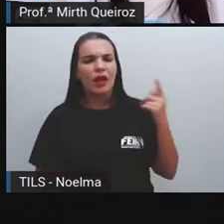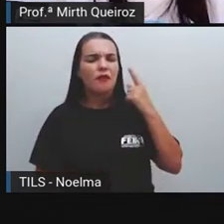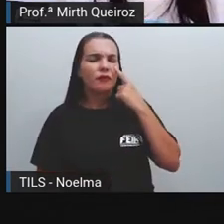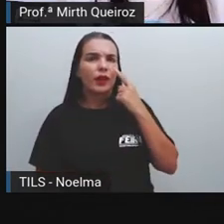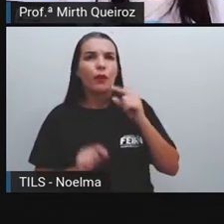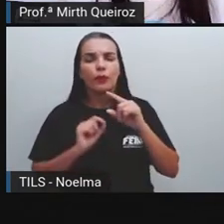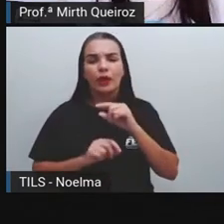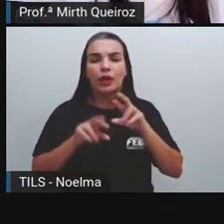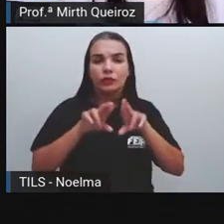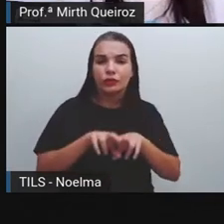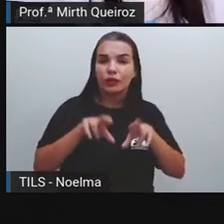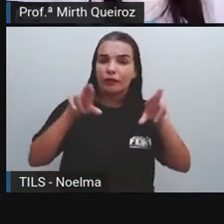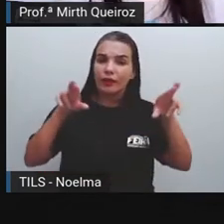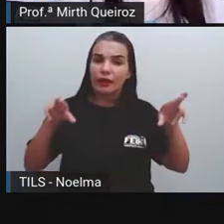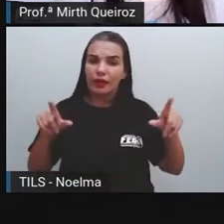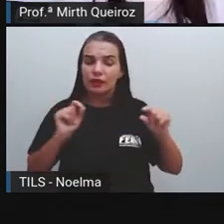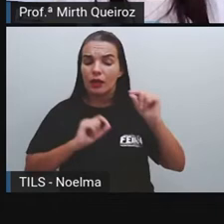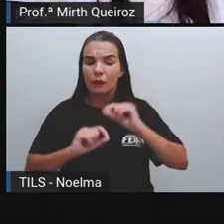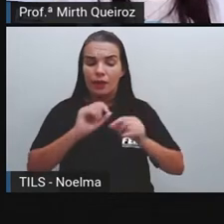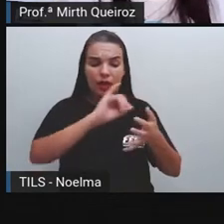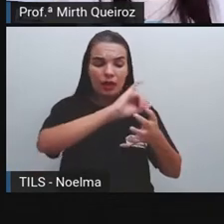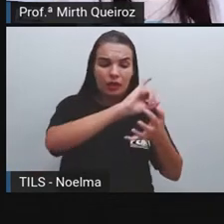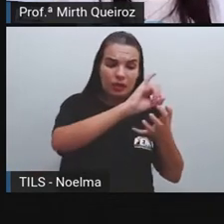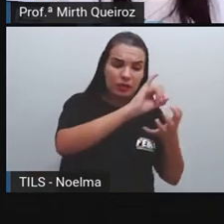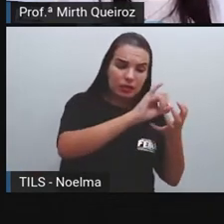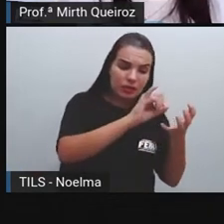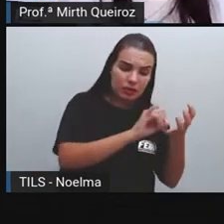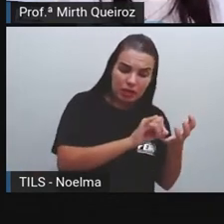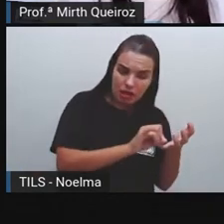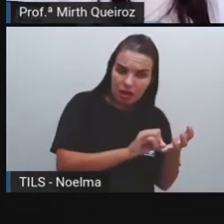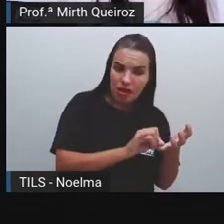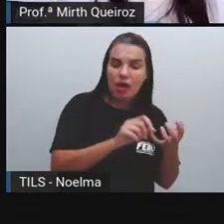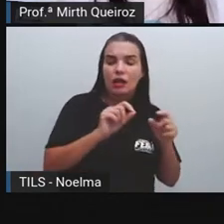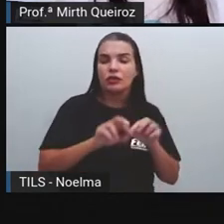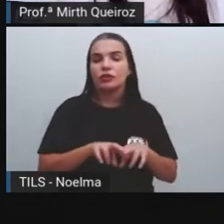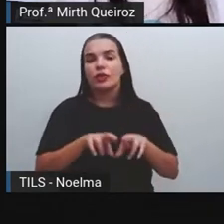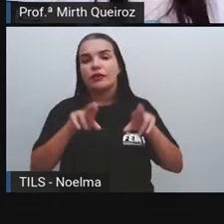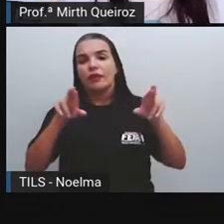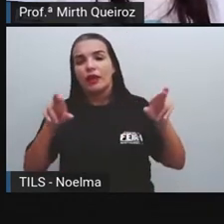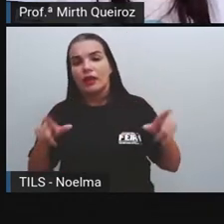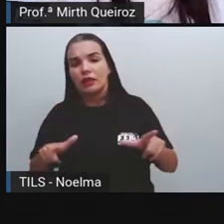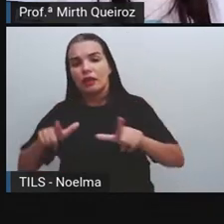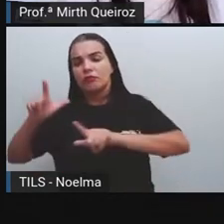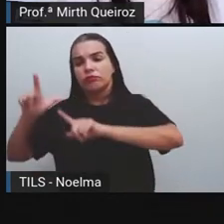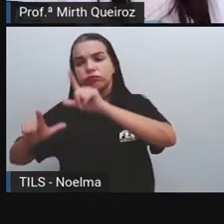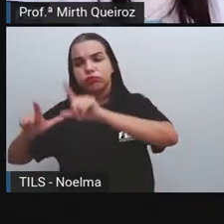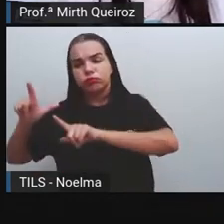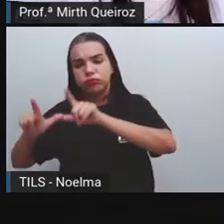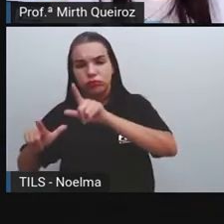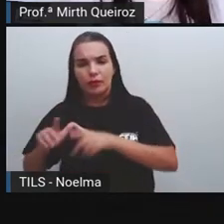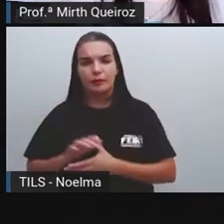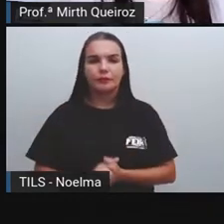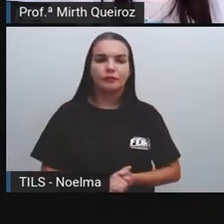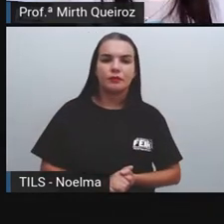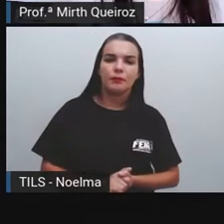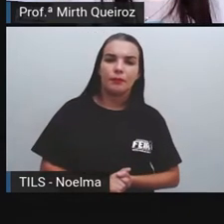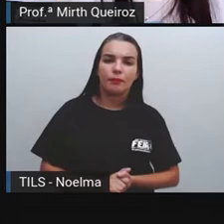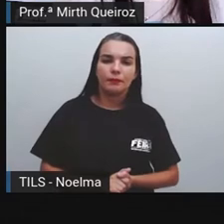As diferenças Entre as mídias sociais E as redes sociais Qual a diferença Entre elas